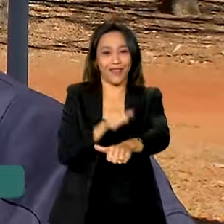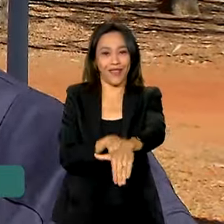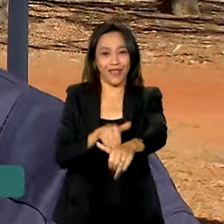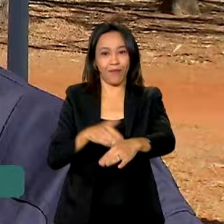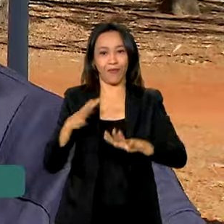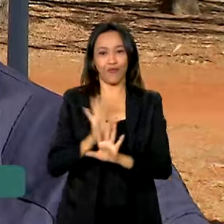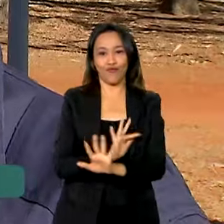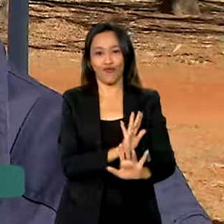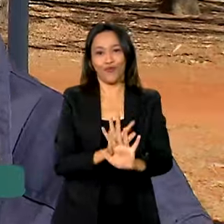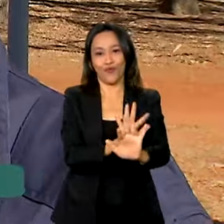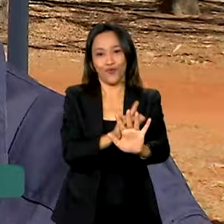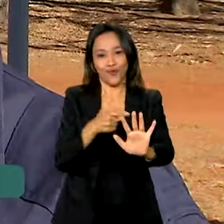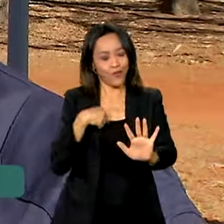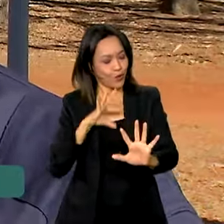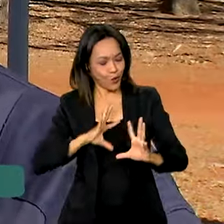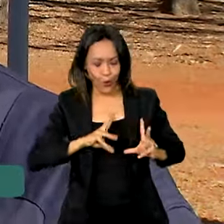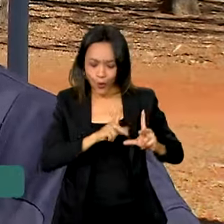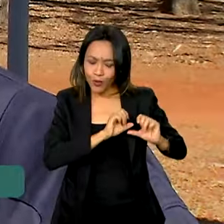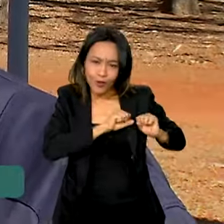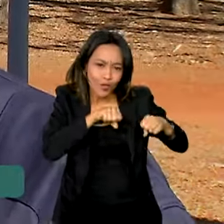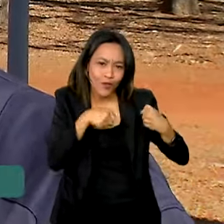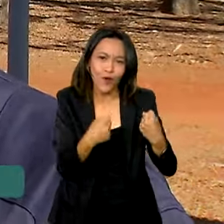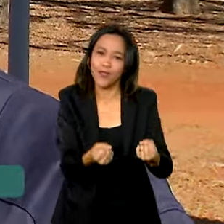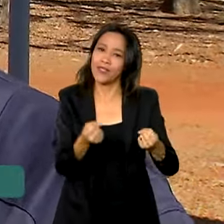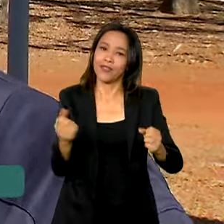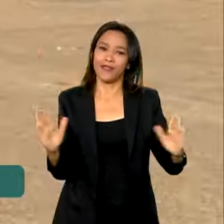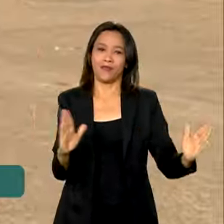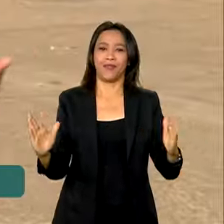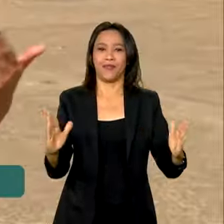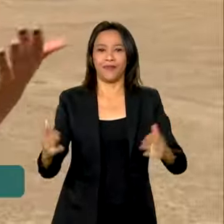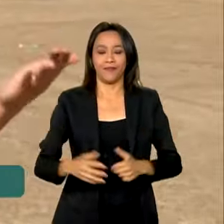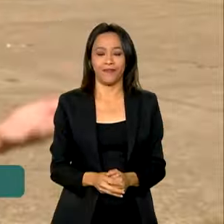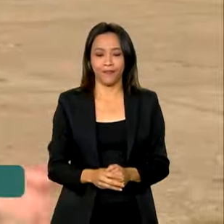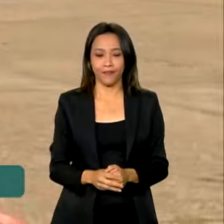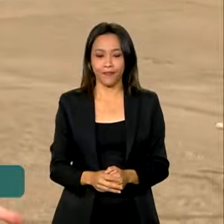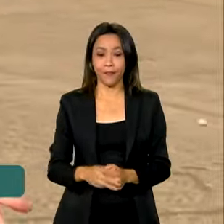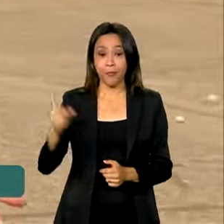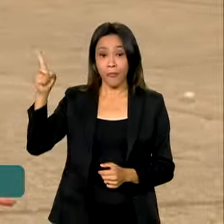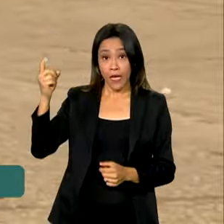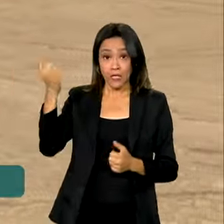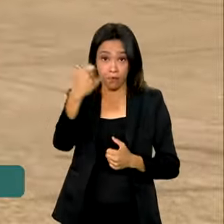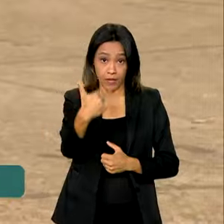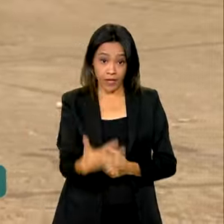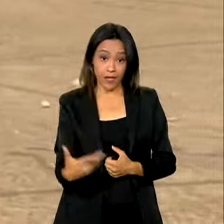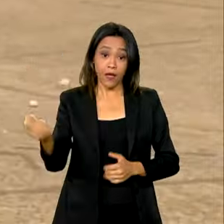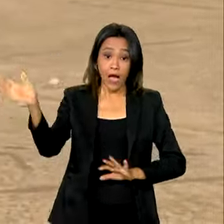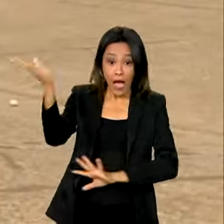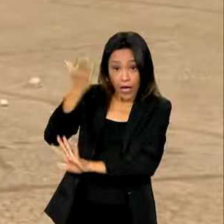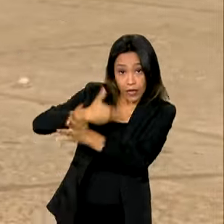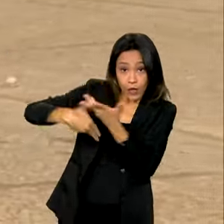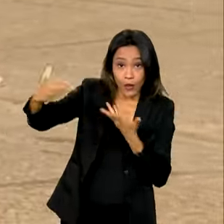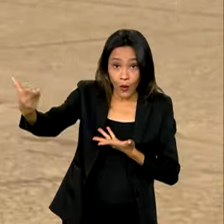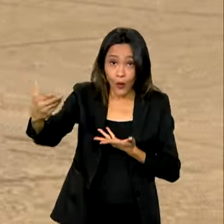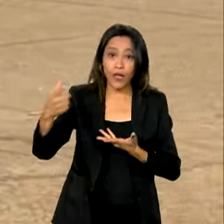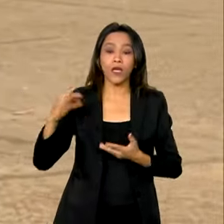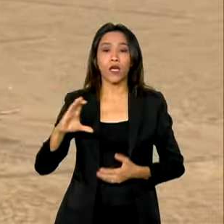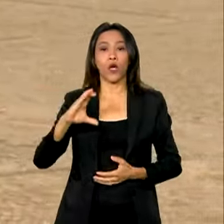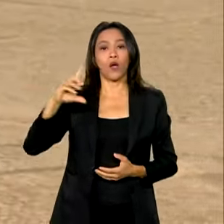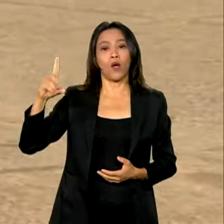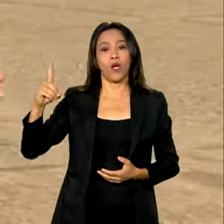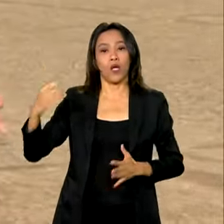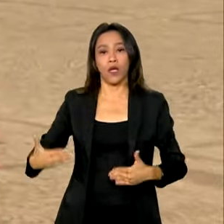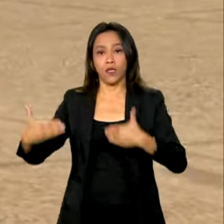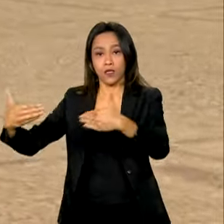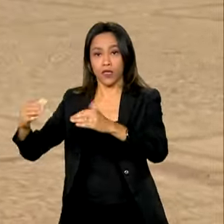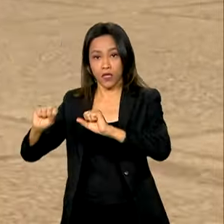faina nesse momento, está todo mundo dedicado à pátria nesse momento. A troca do pavilhão, coordenada pelo Ministério da Defesa, é